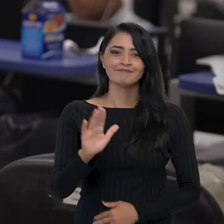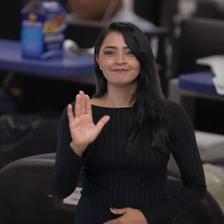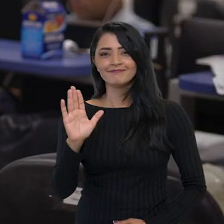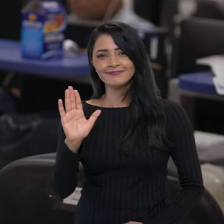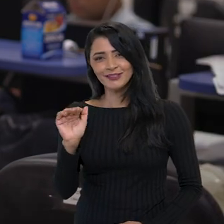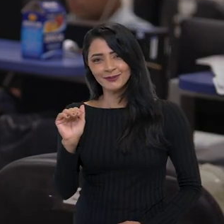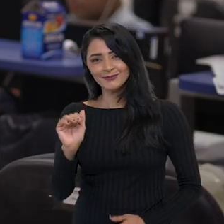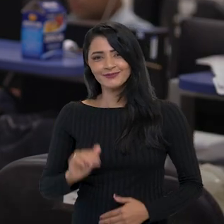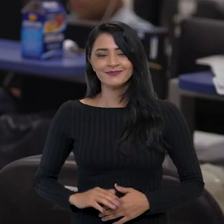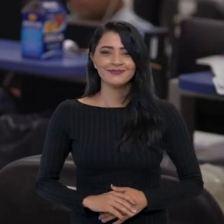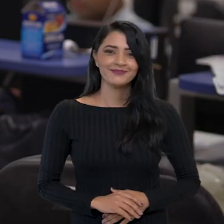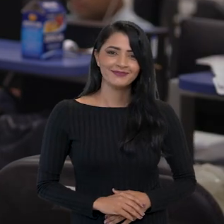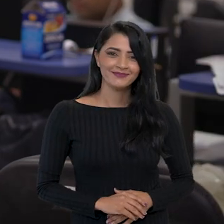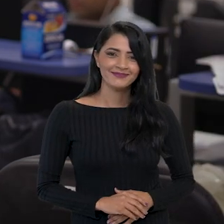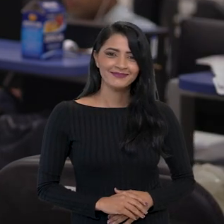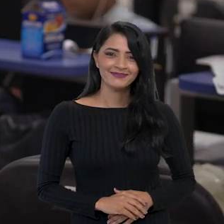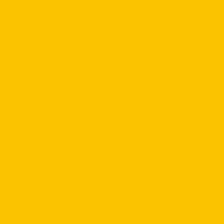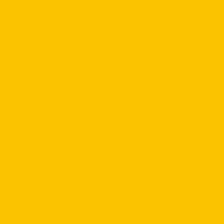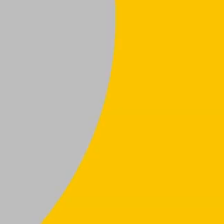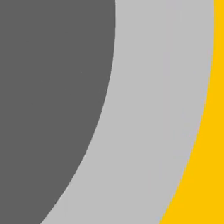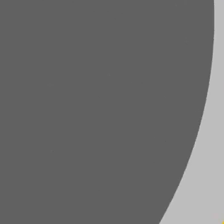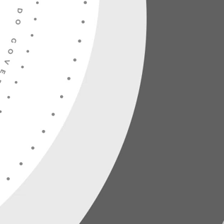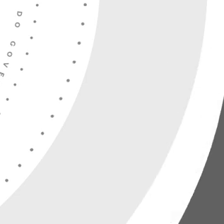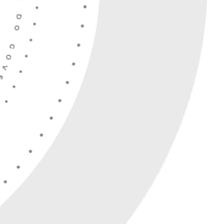Sigam com a gente nas redes sociais. Tchau!